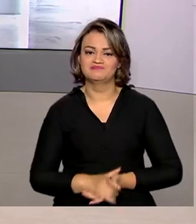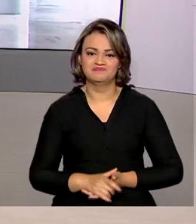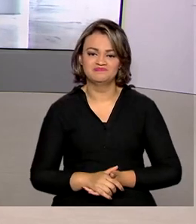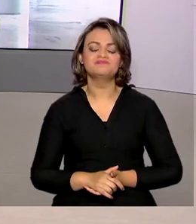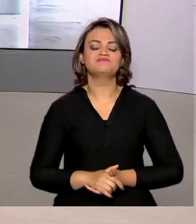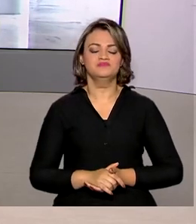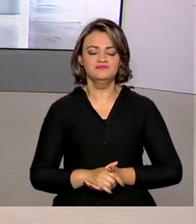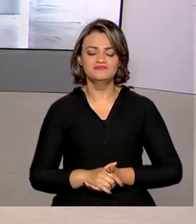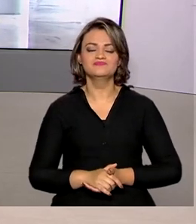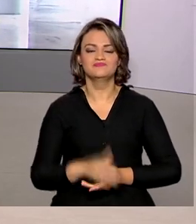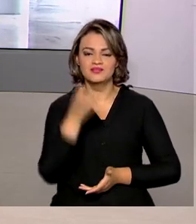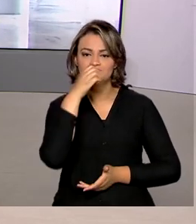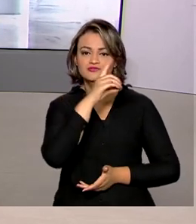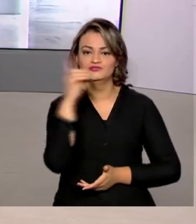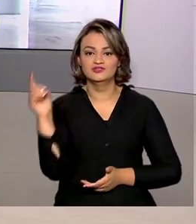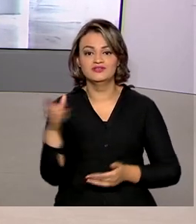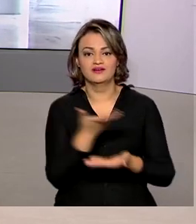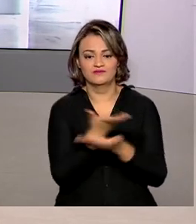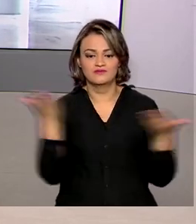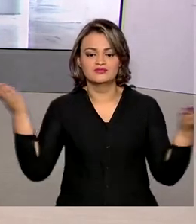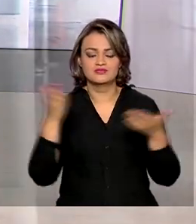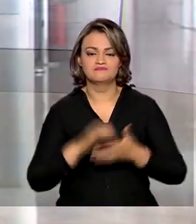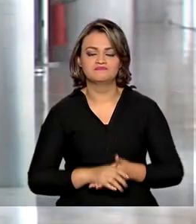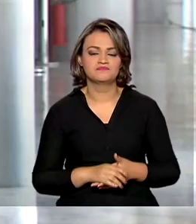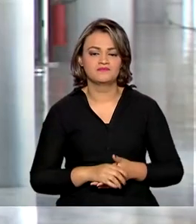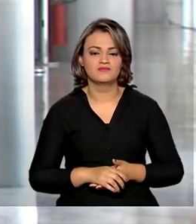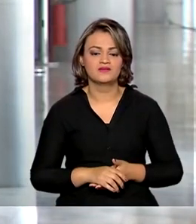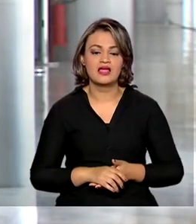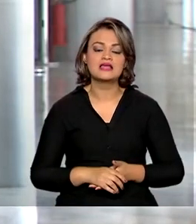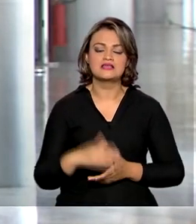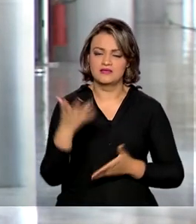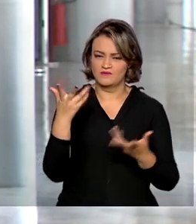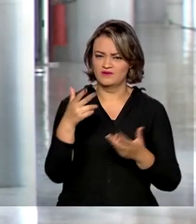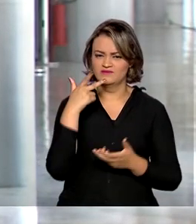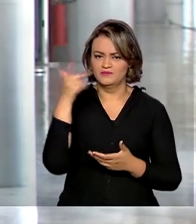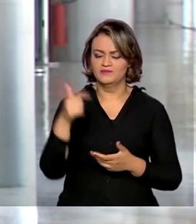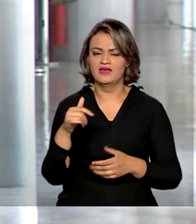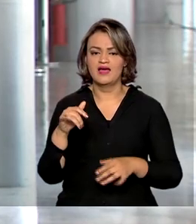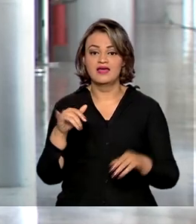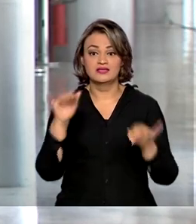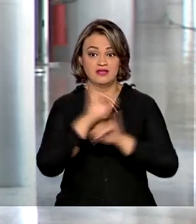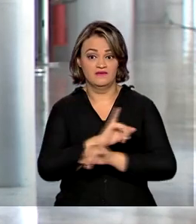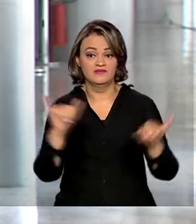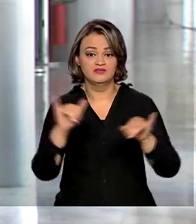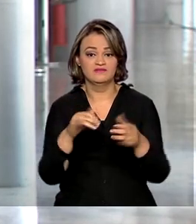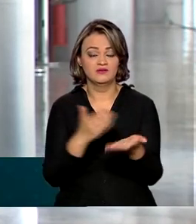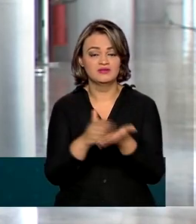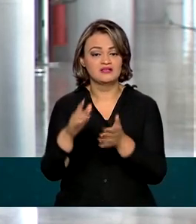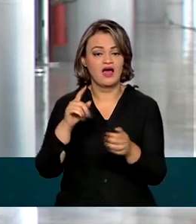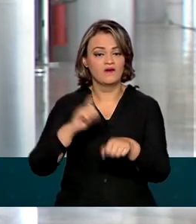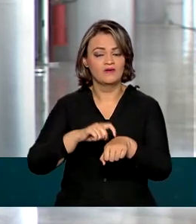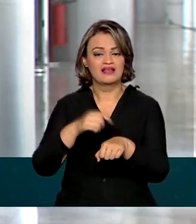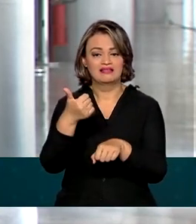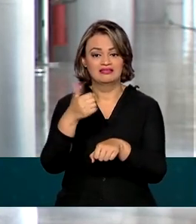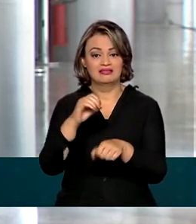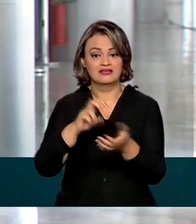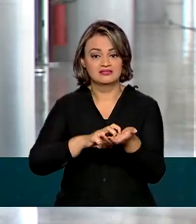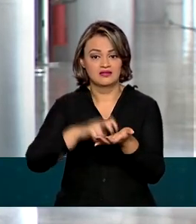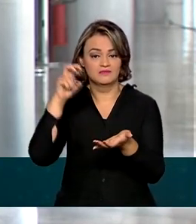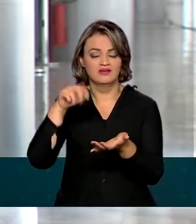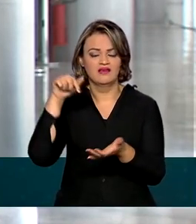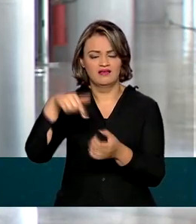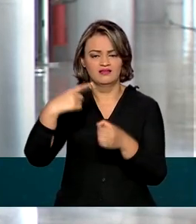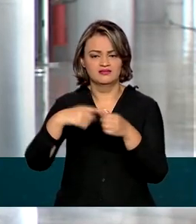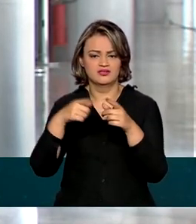isso mesmo, Dani, bom dia pra você, bom dia a todos que nos acompanham. Olha, como você disse, esse lançamento acontece daqui a pouquinho, às 10 da manhã, no Ministério da Saúde,